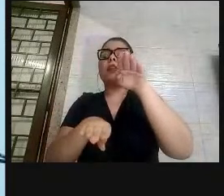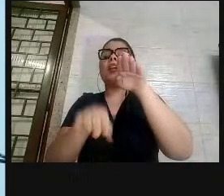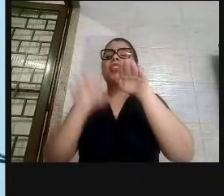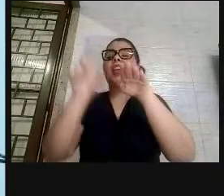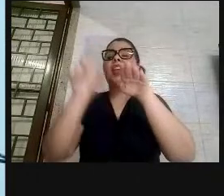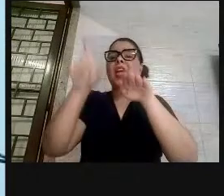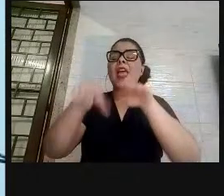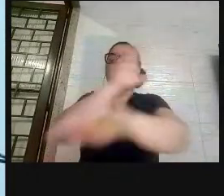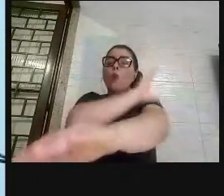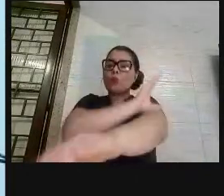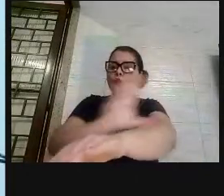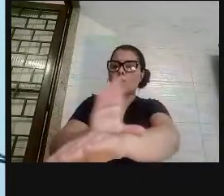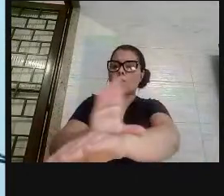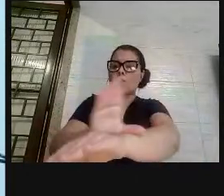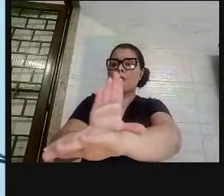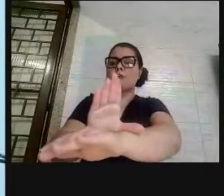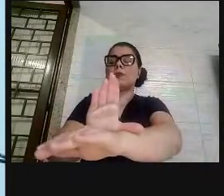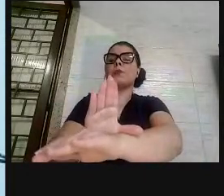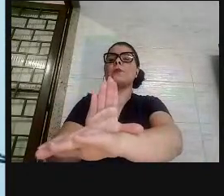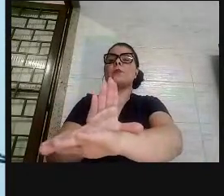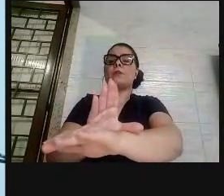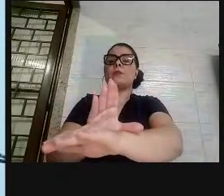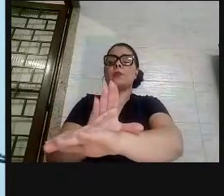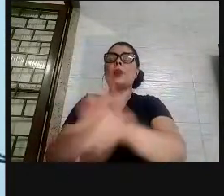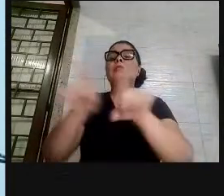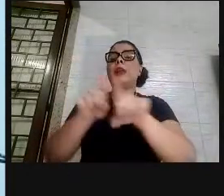desigualdade racial.